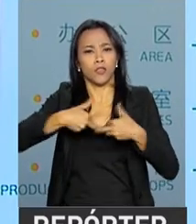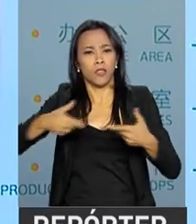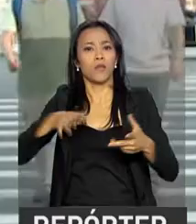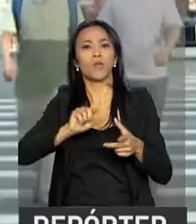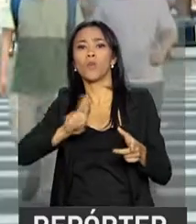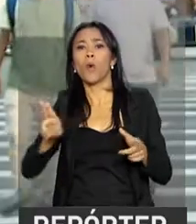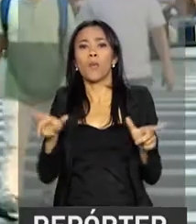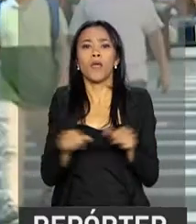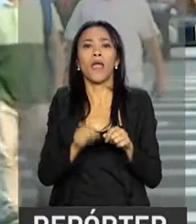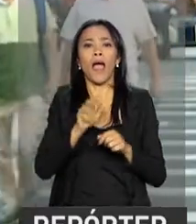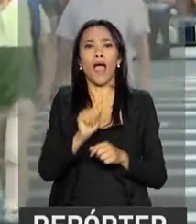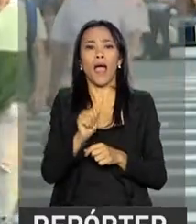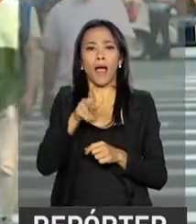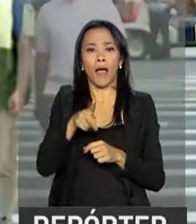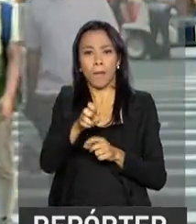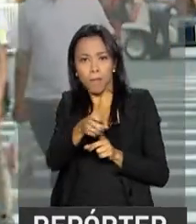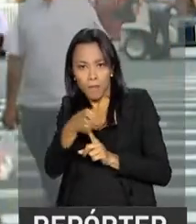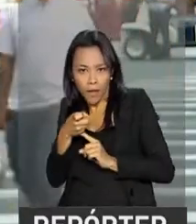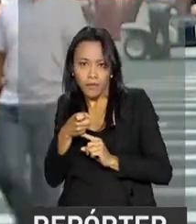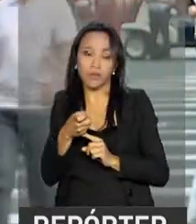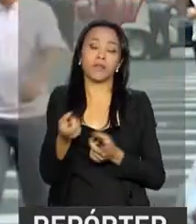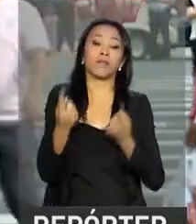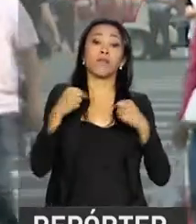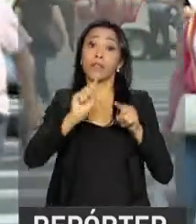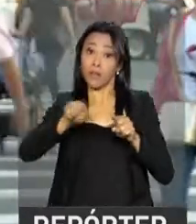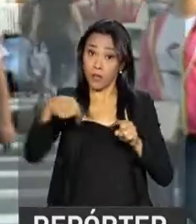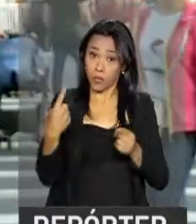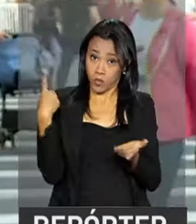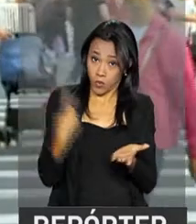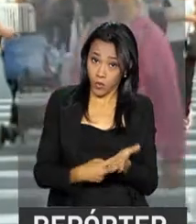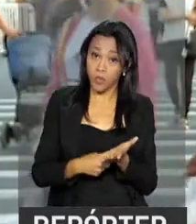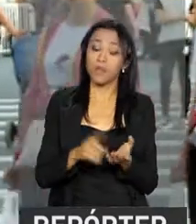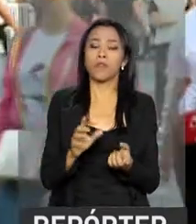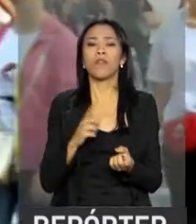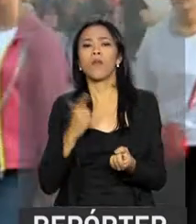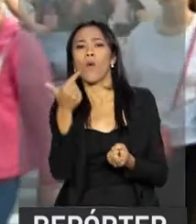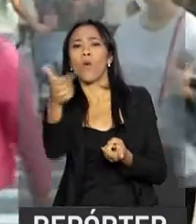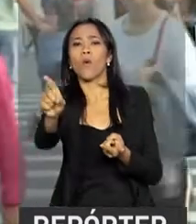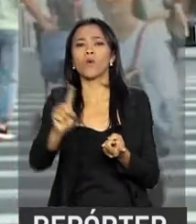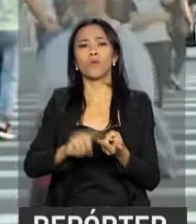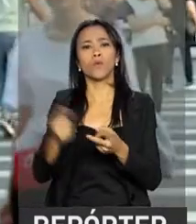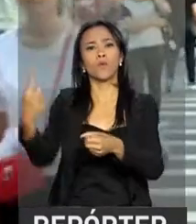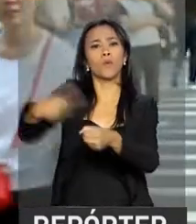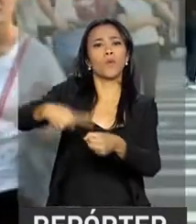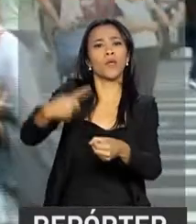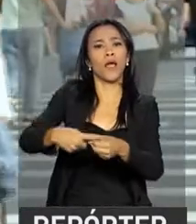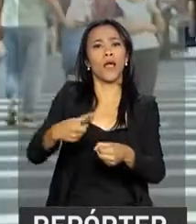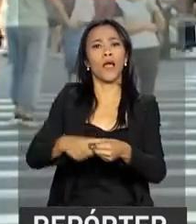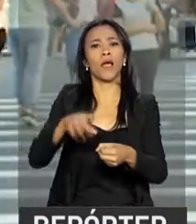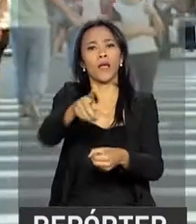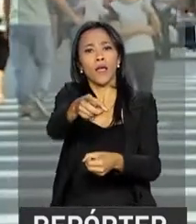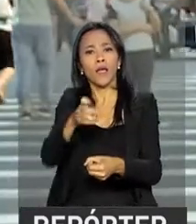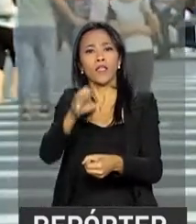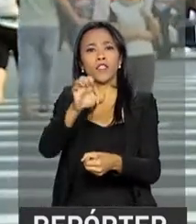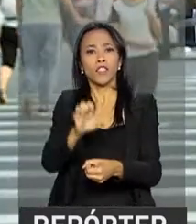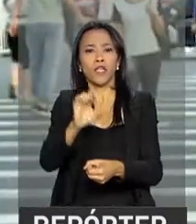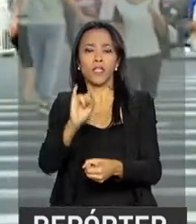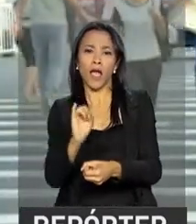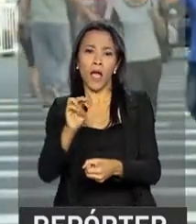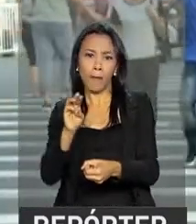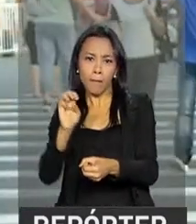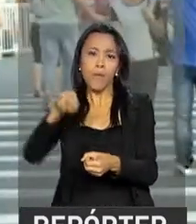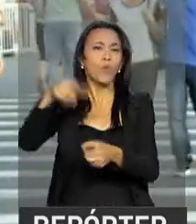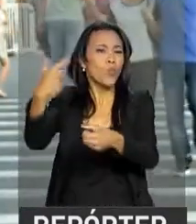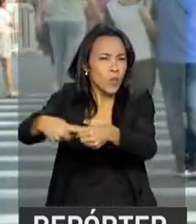Brasil. Depois da agenda aqui na capital chinesa, o presidente Temer segue para a cidade portuária de Xiamen, no sudoeste da China,